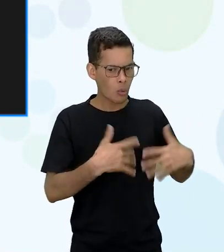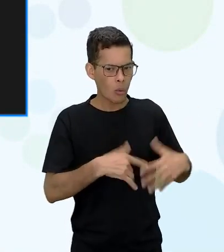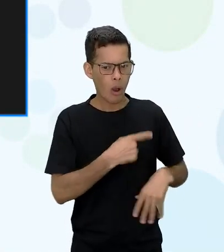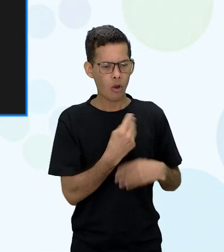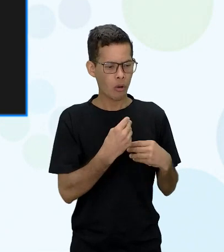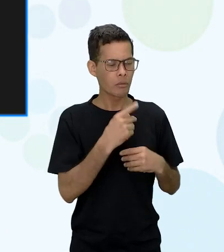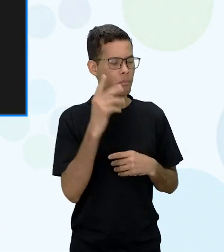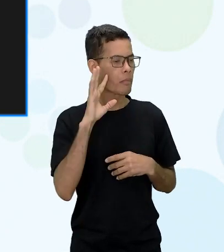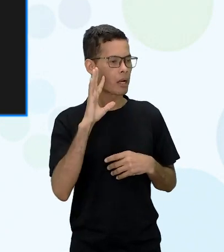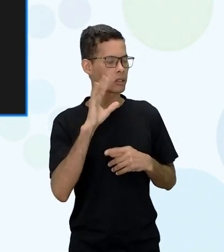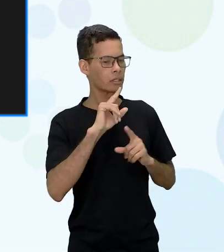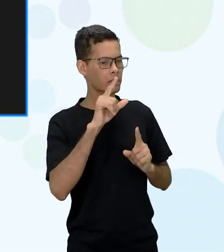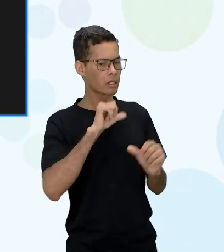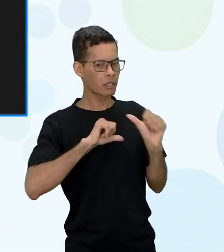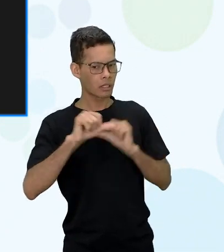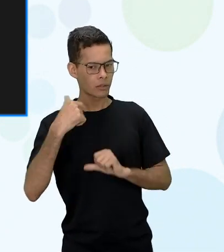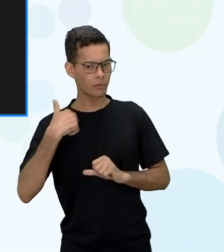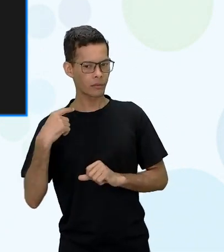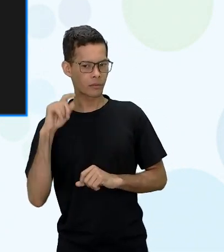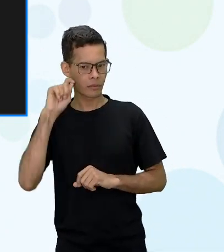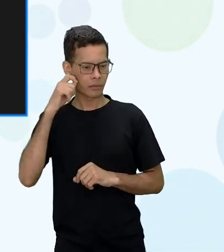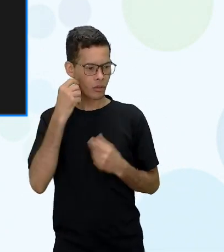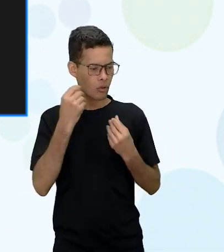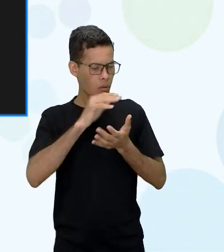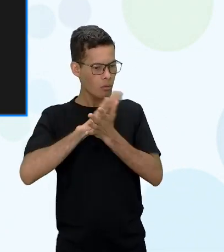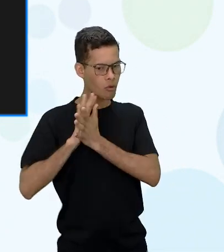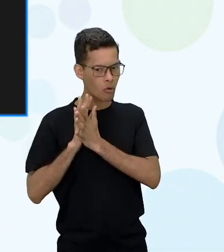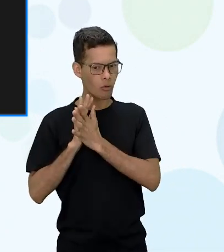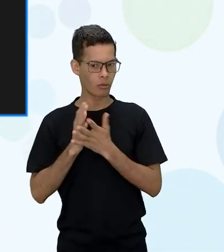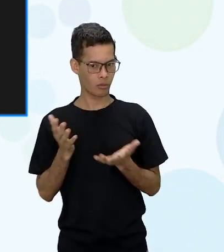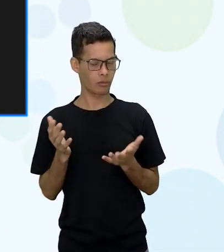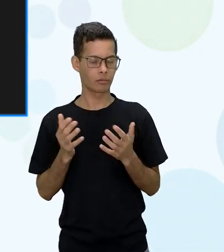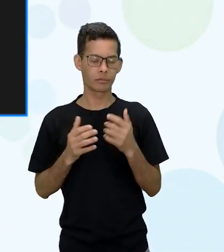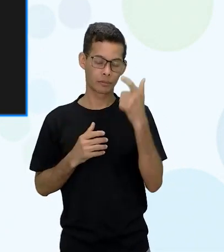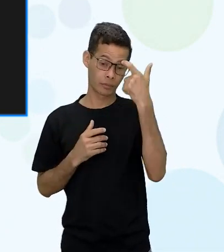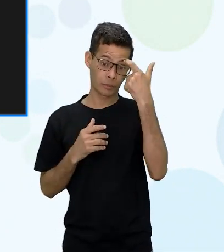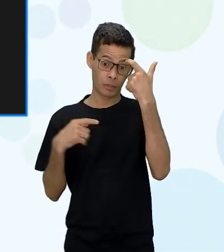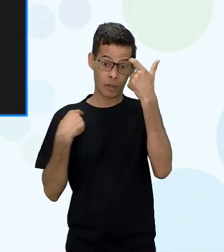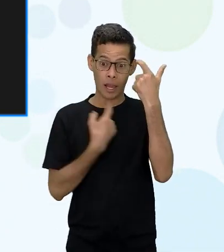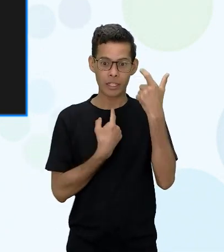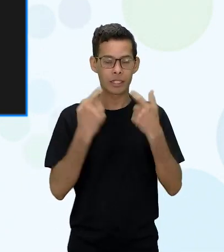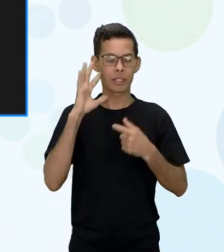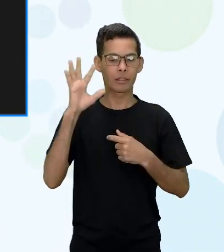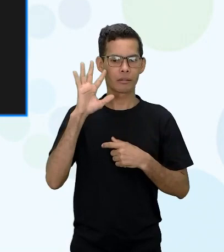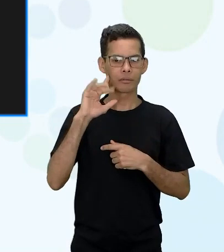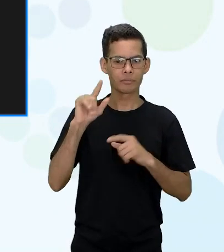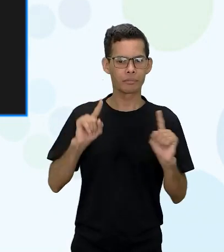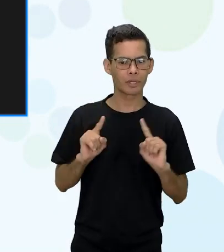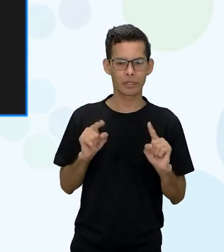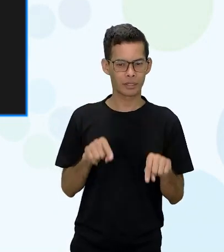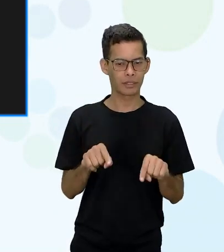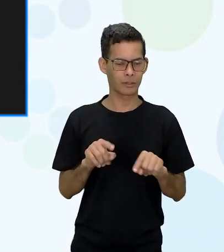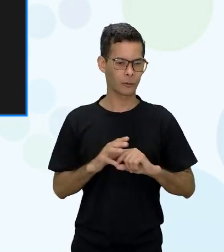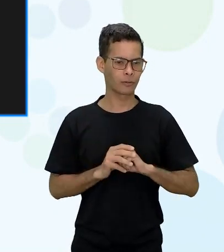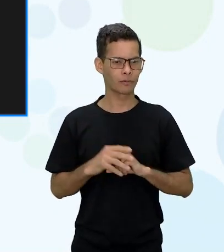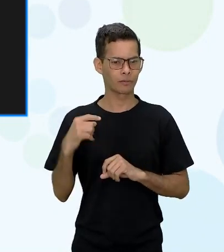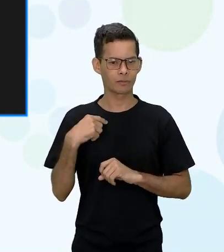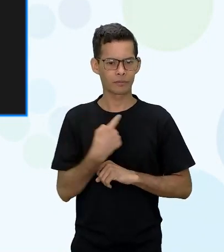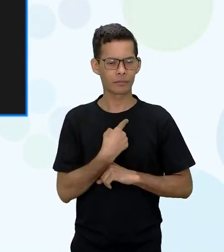então são questionamentos que a gente não se faz que a nossa